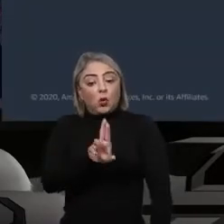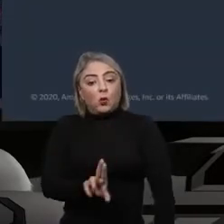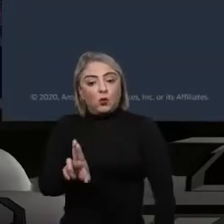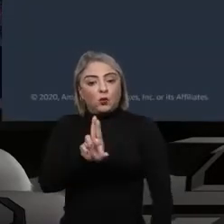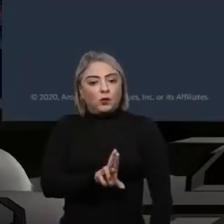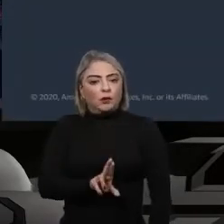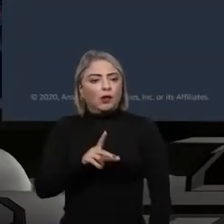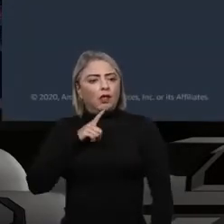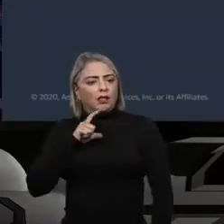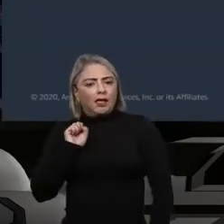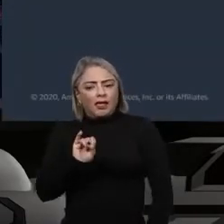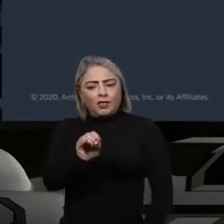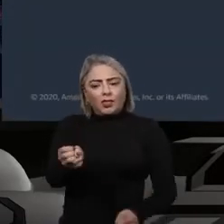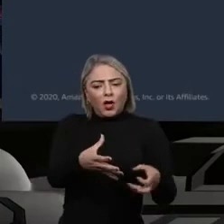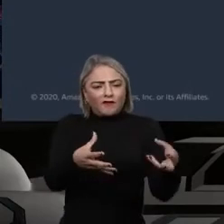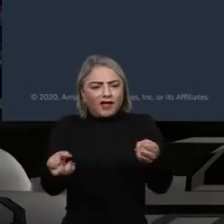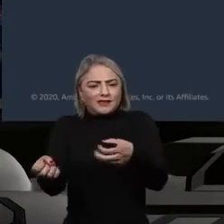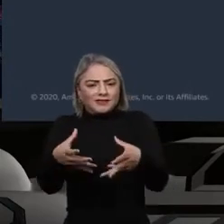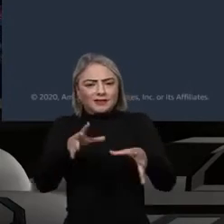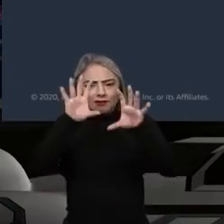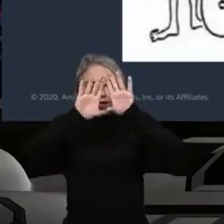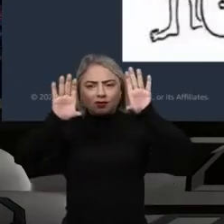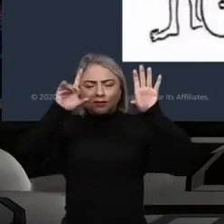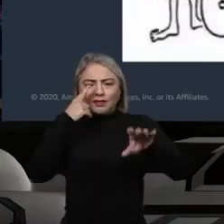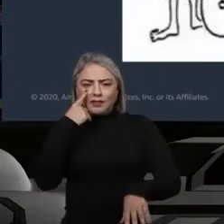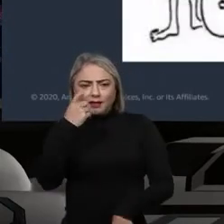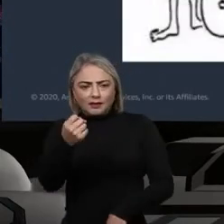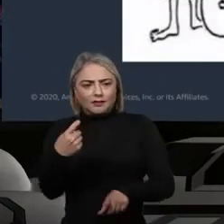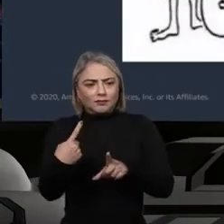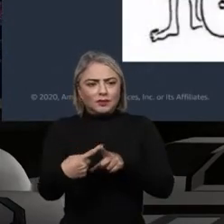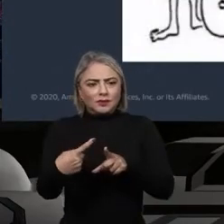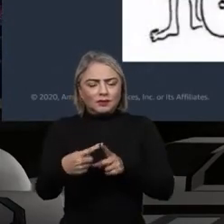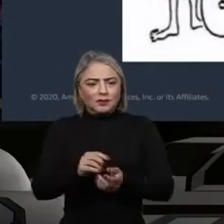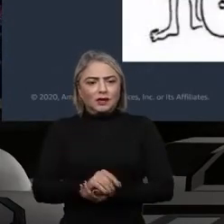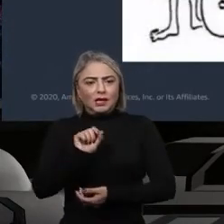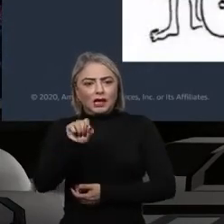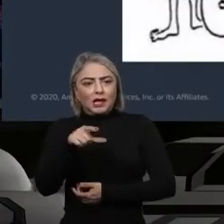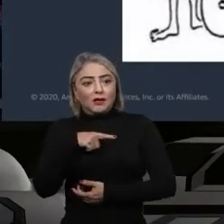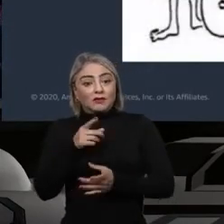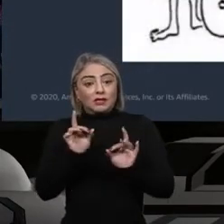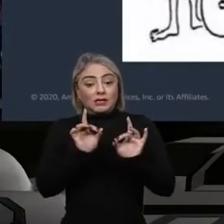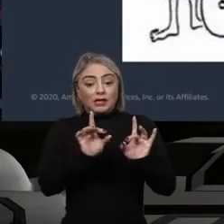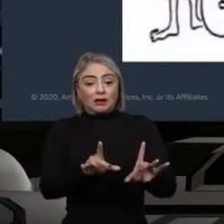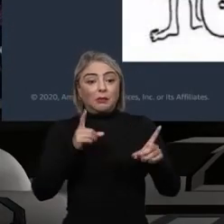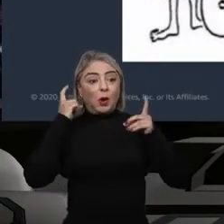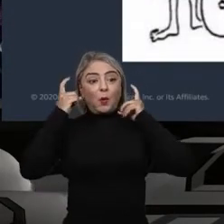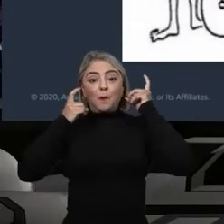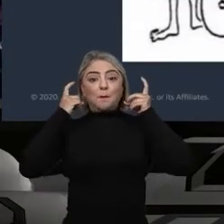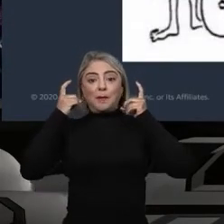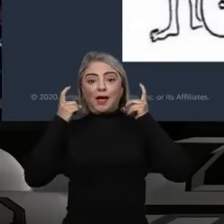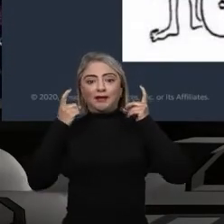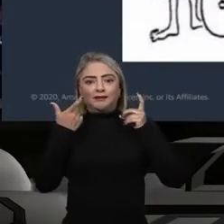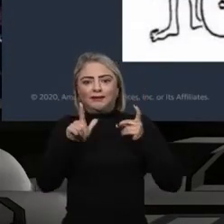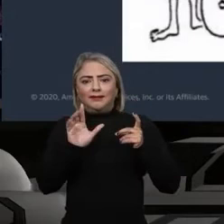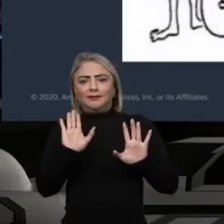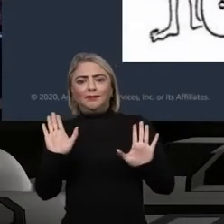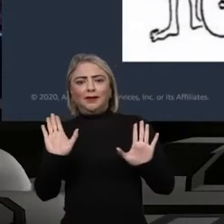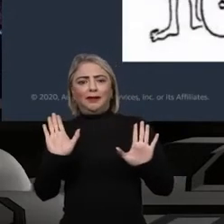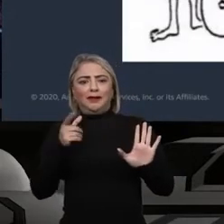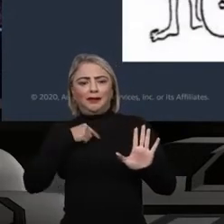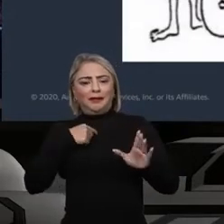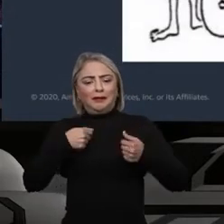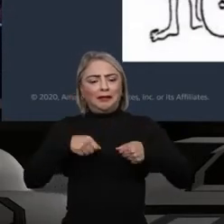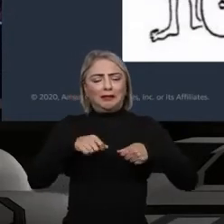Gerar inovação. a nuvem, ela é interessante porque você deixa de ficar preocupado com aquilo que não é seu métier.